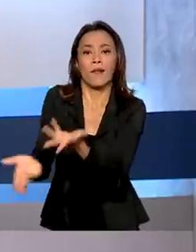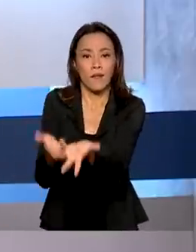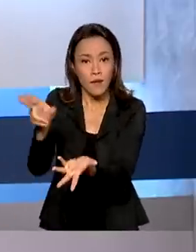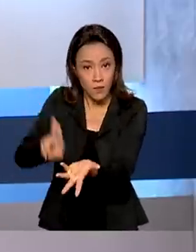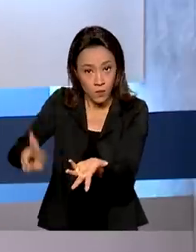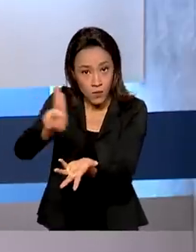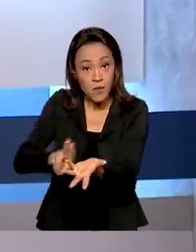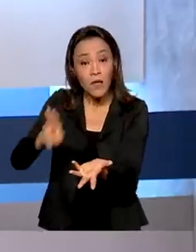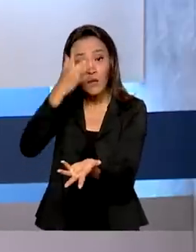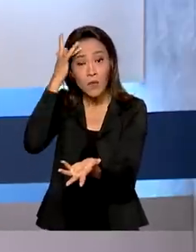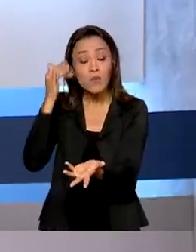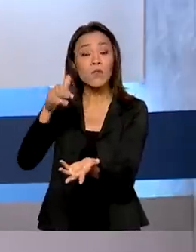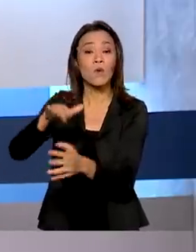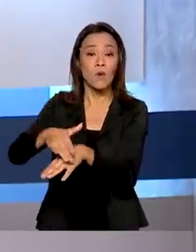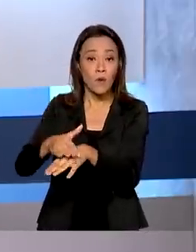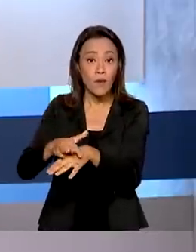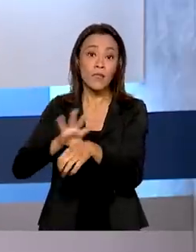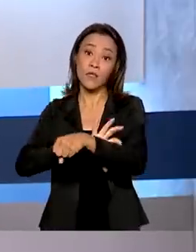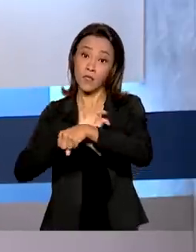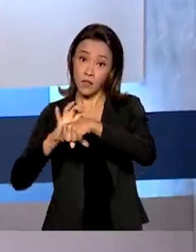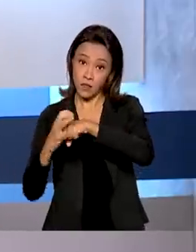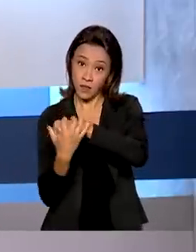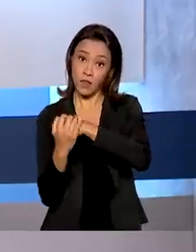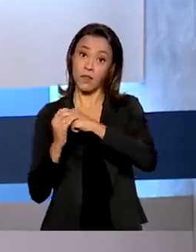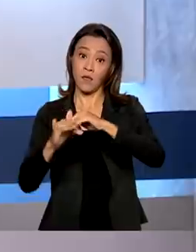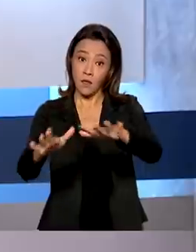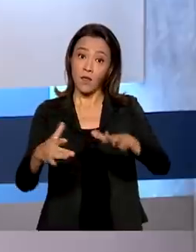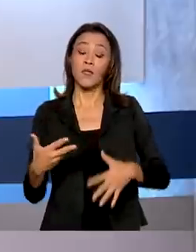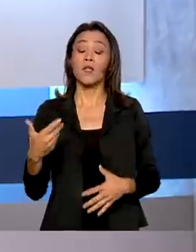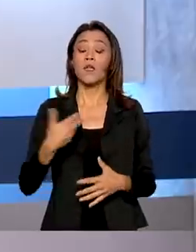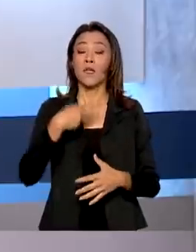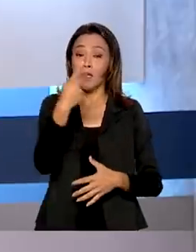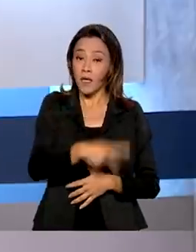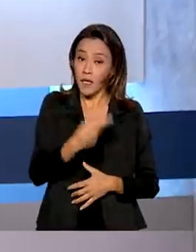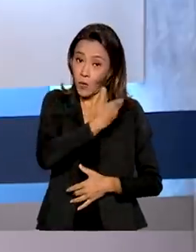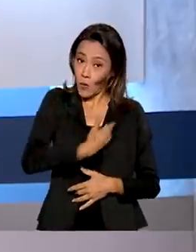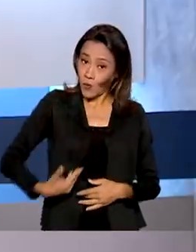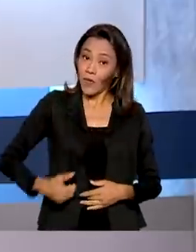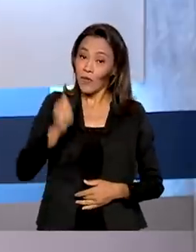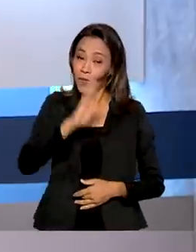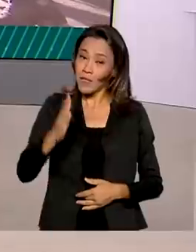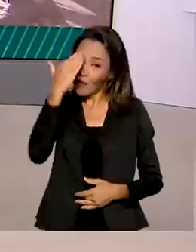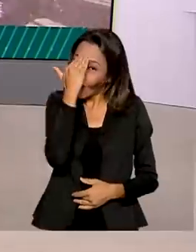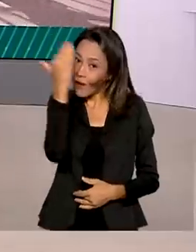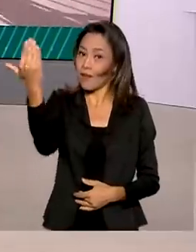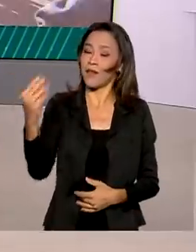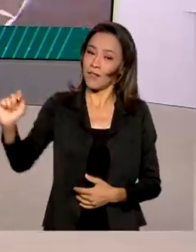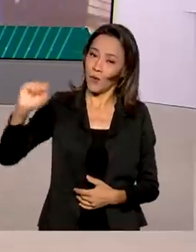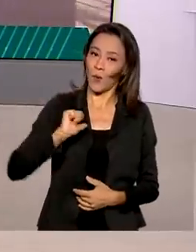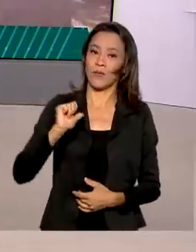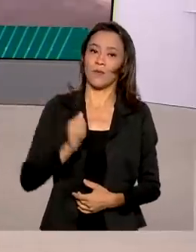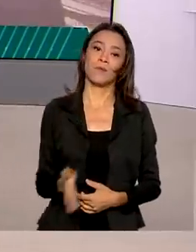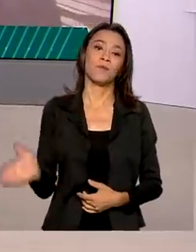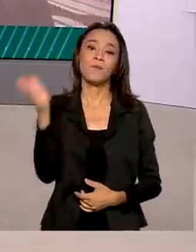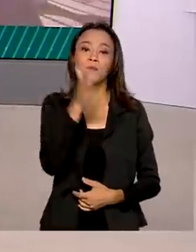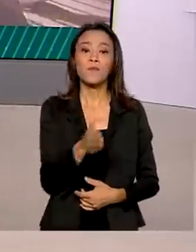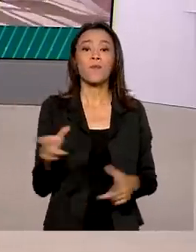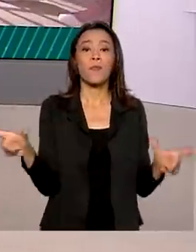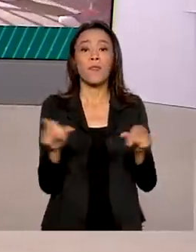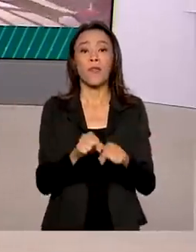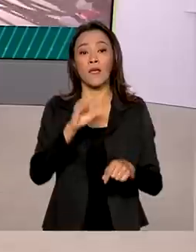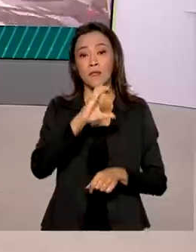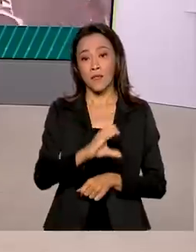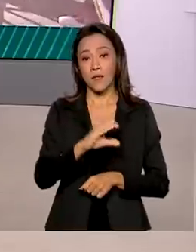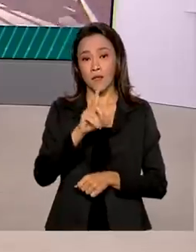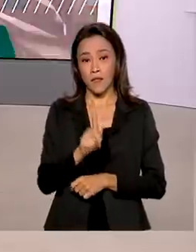Em nota nas redes sociais, o Itamaraty informou que o governo brasileiro agradece a doação. A Controladoria Geral da União é o órgão